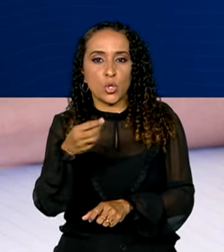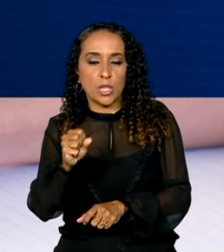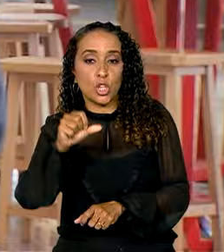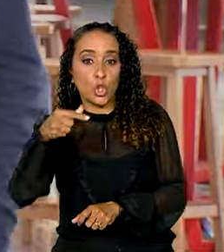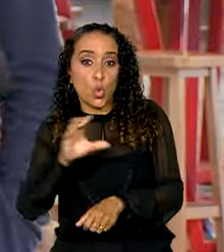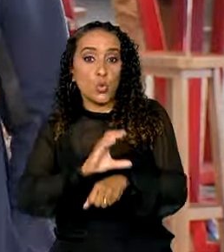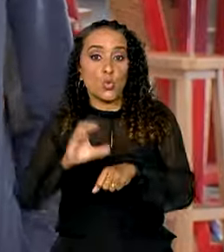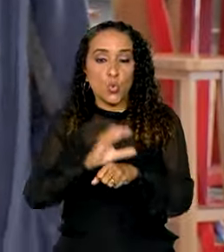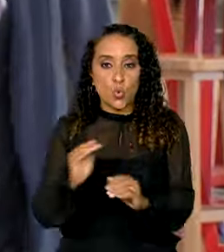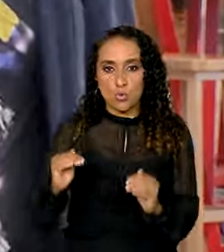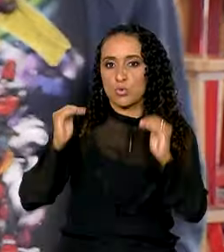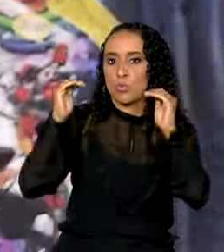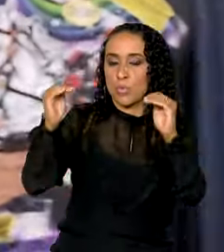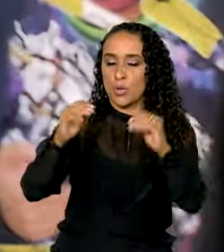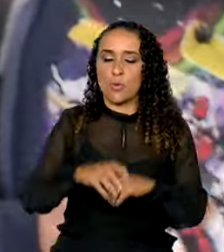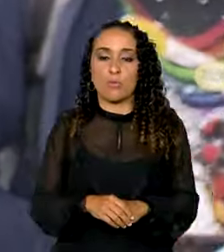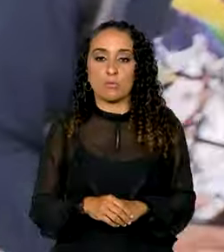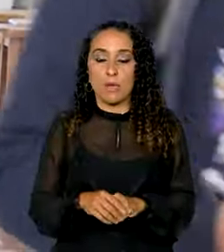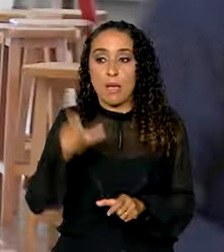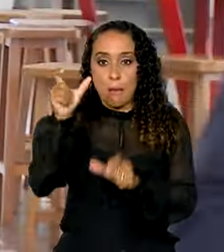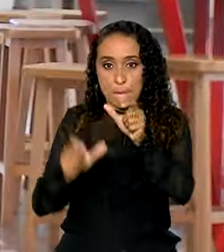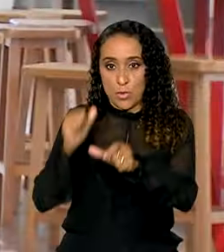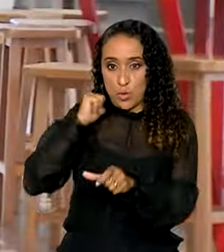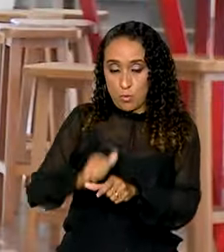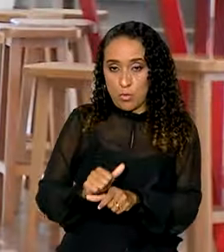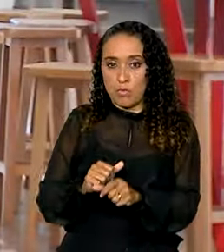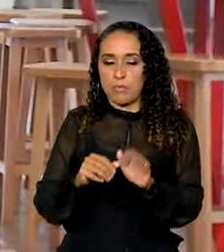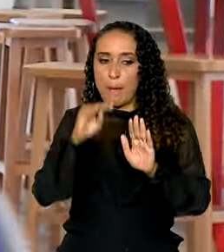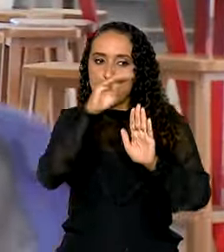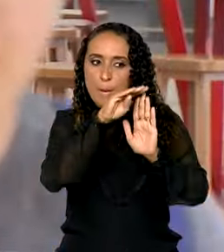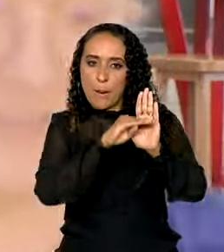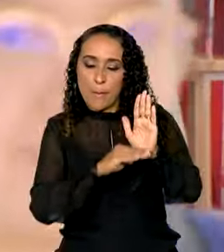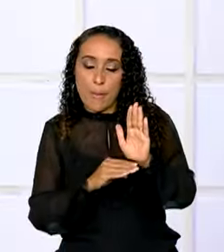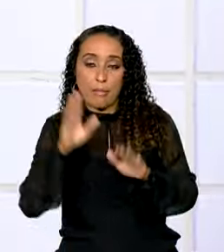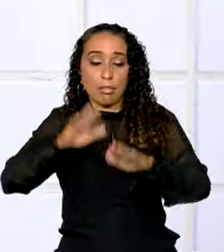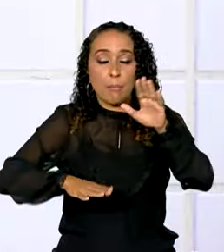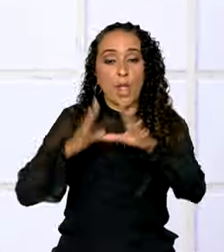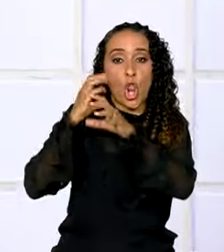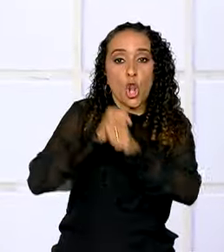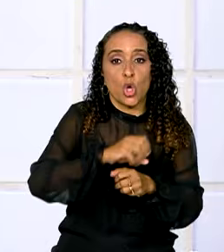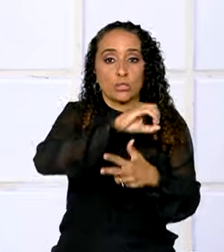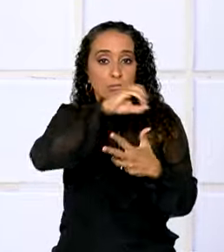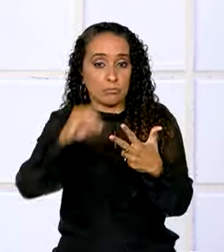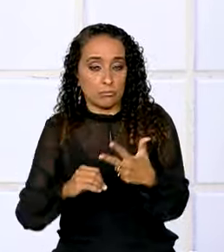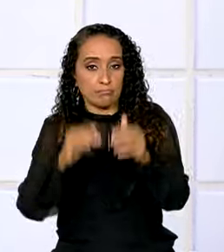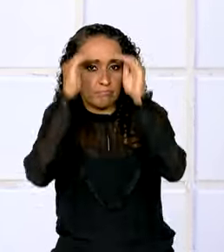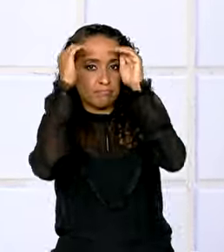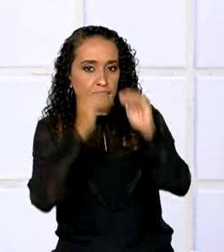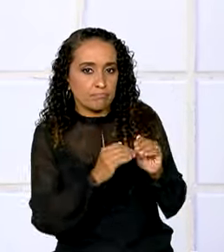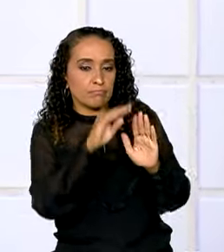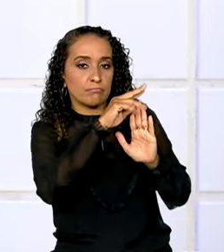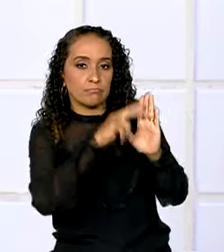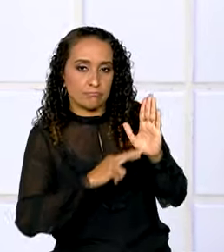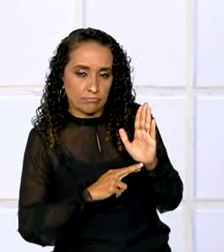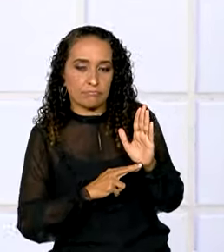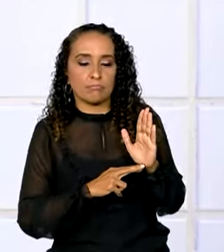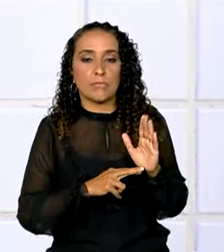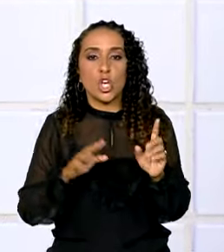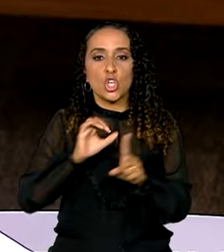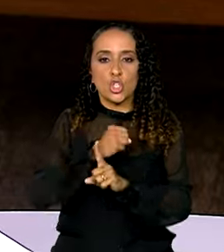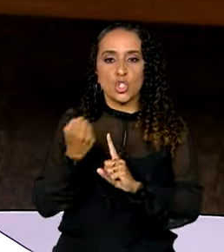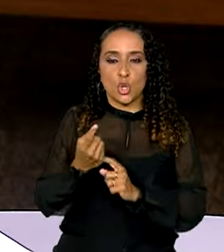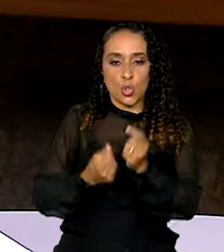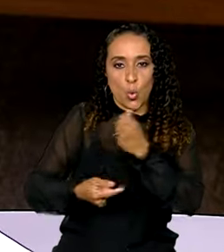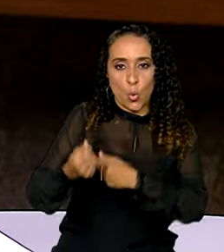cursos superiores. Os bolsistas serão classificados de acordo com a nota do Enem e devem obedecer aos critérios socioeconômicos da